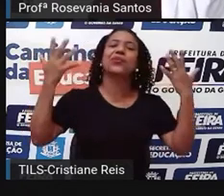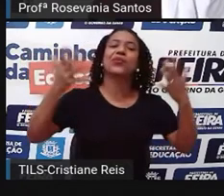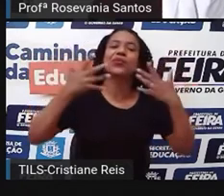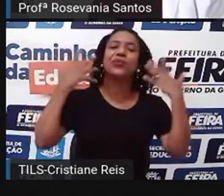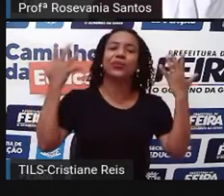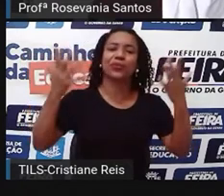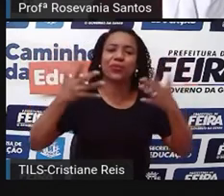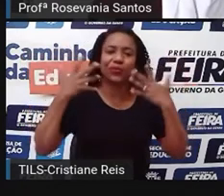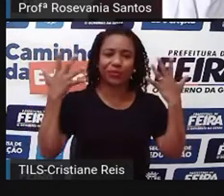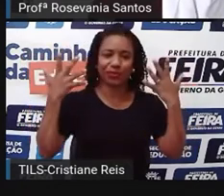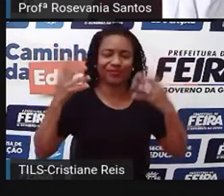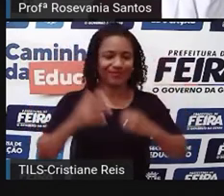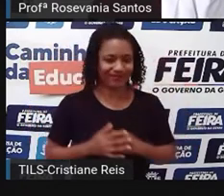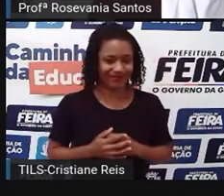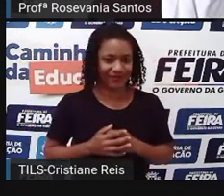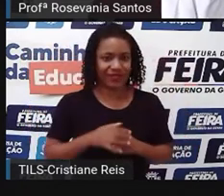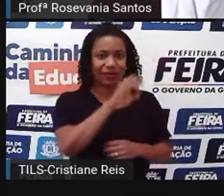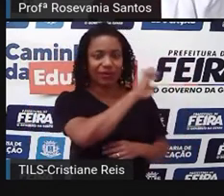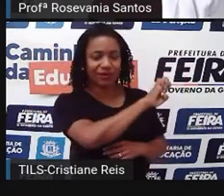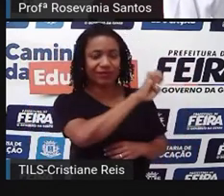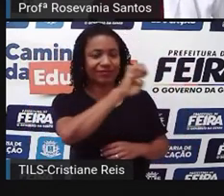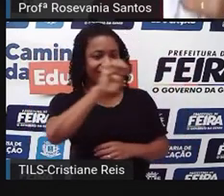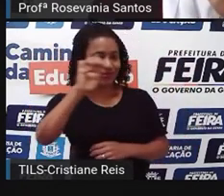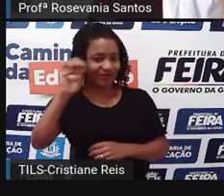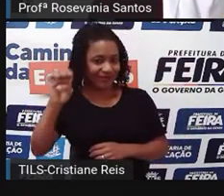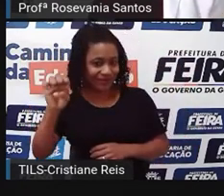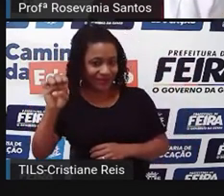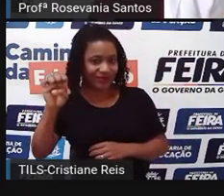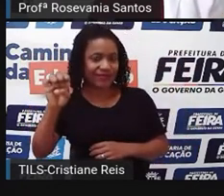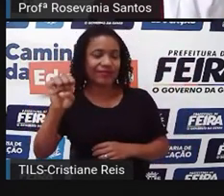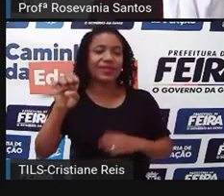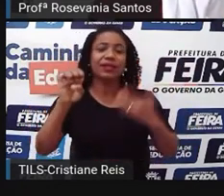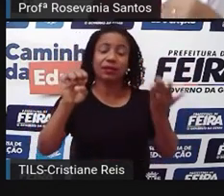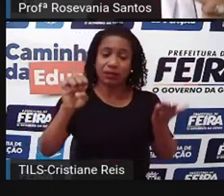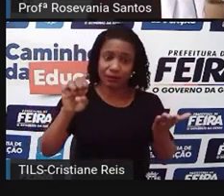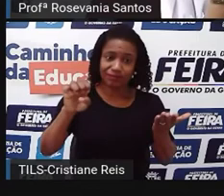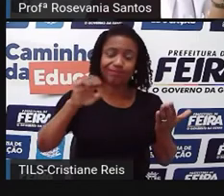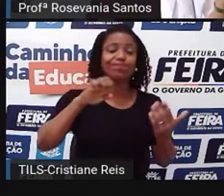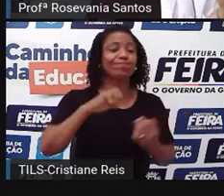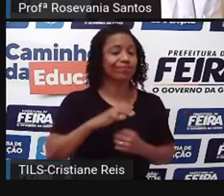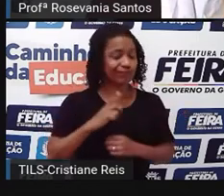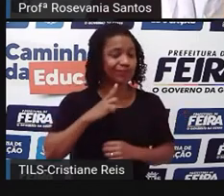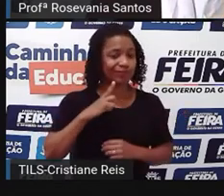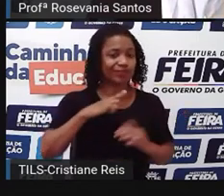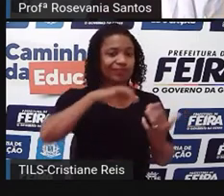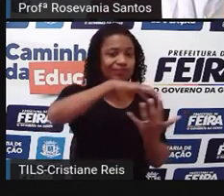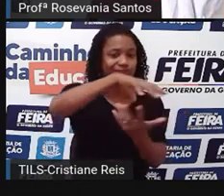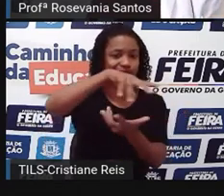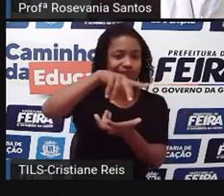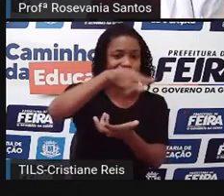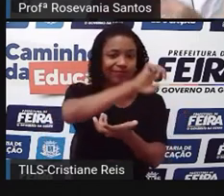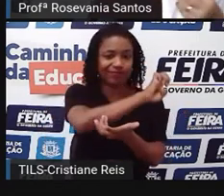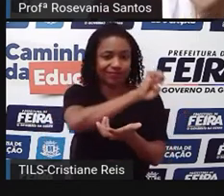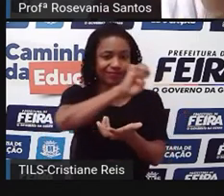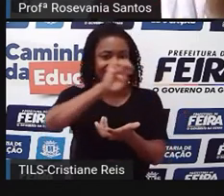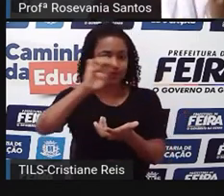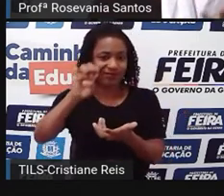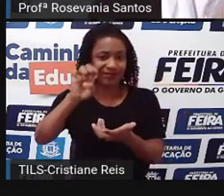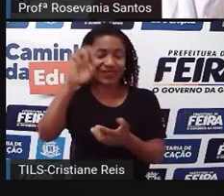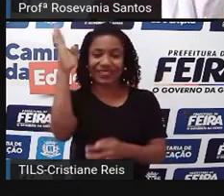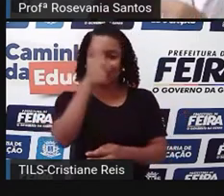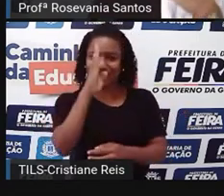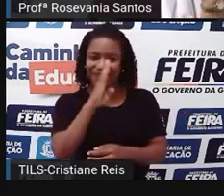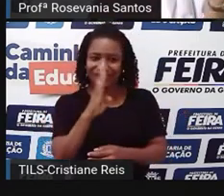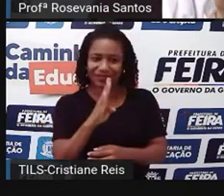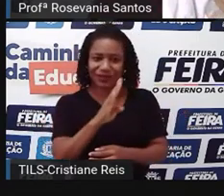então, por ser cortada pela linha do Equador, já sei, está no centro do planeta, então, é uma quantidade maior de incidência de